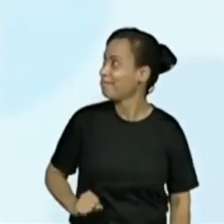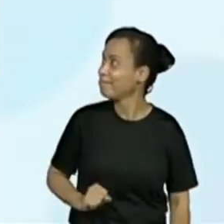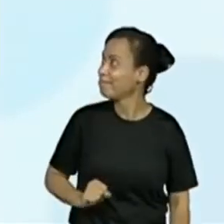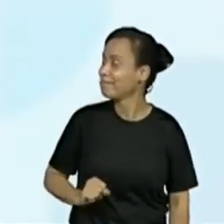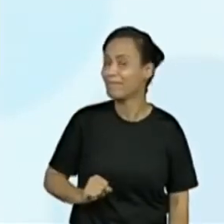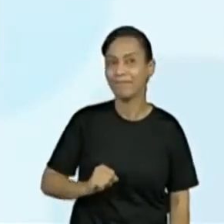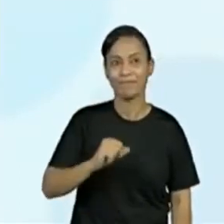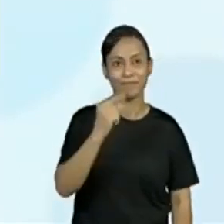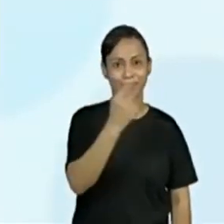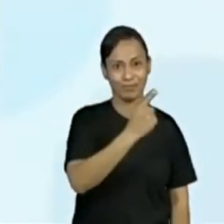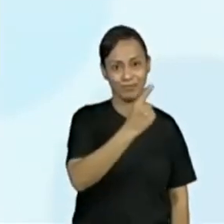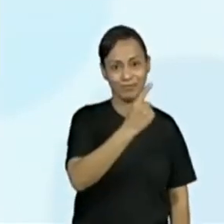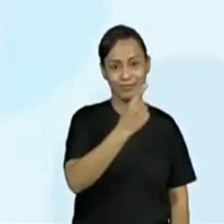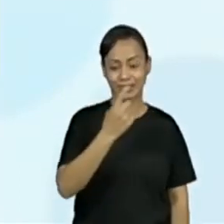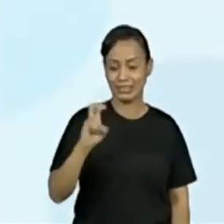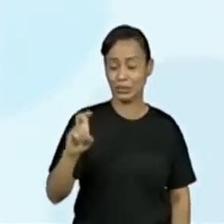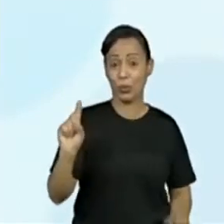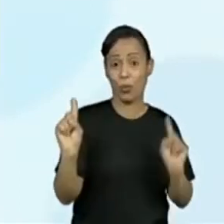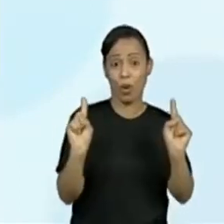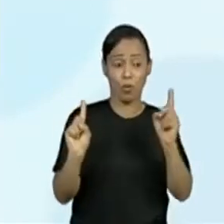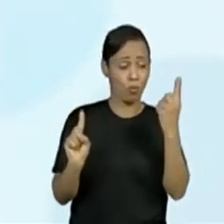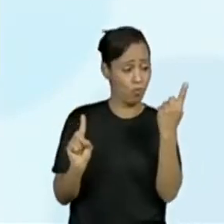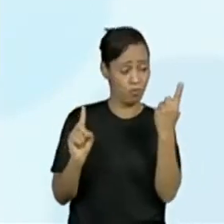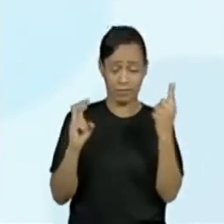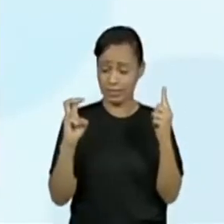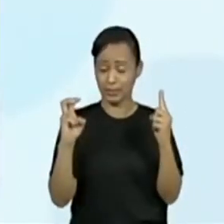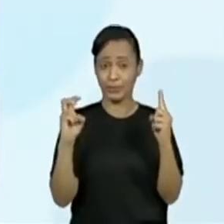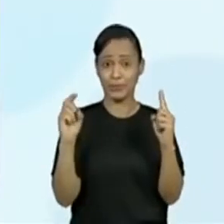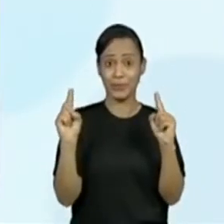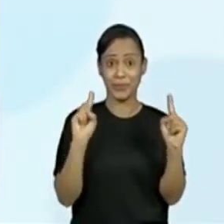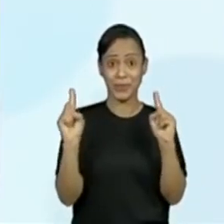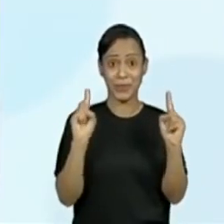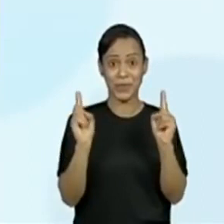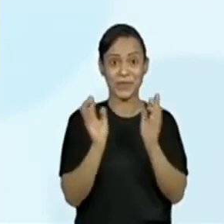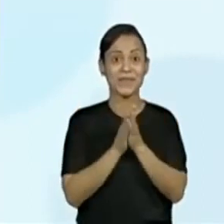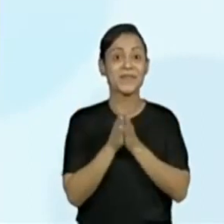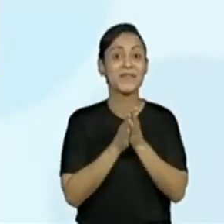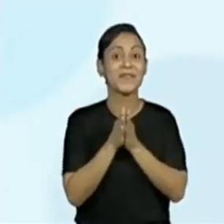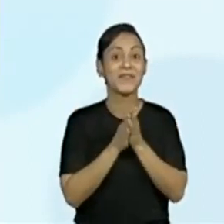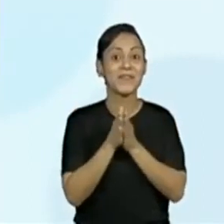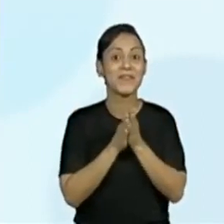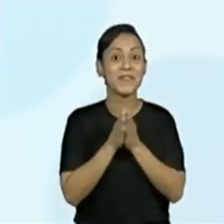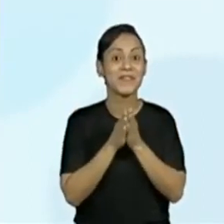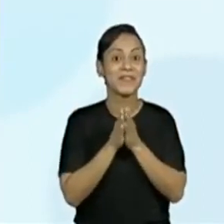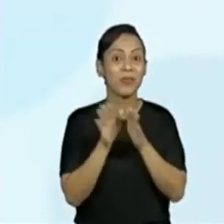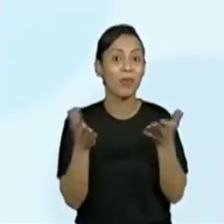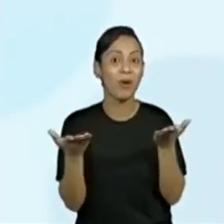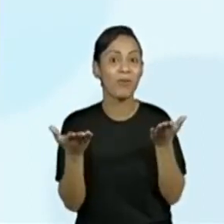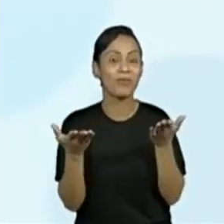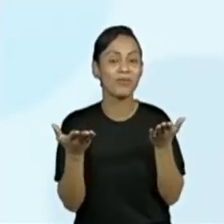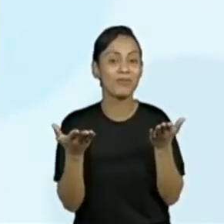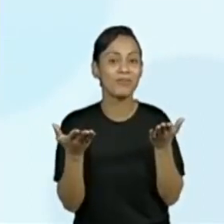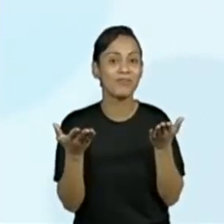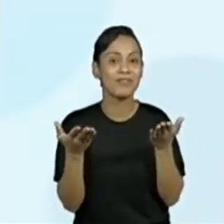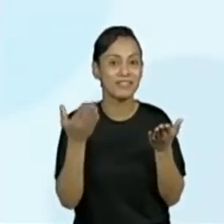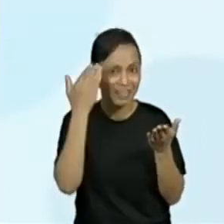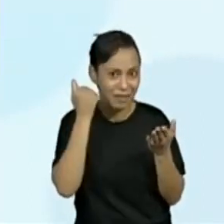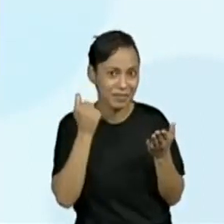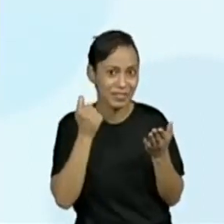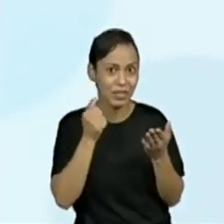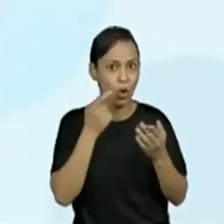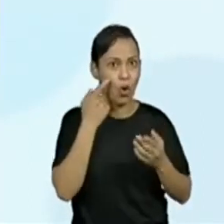Olha só. Ah. Eles conseguiram acertar que está... Opa, vou voltar aqui. Está aqui, ó. O